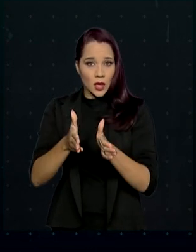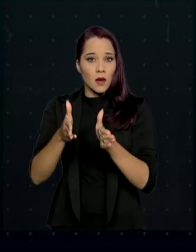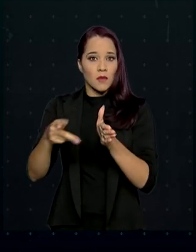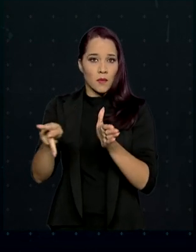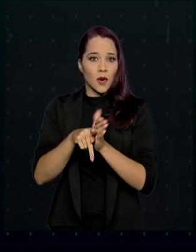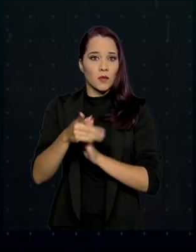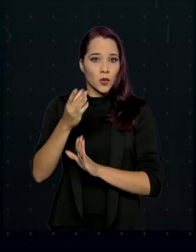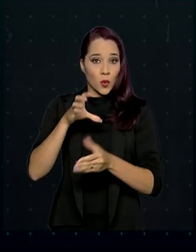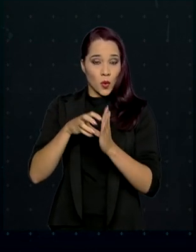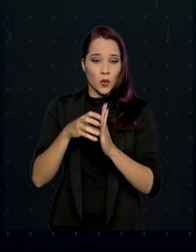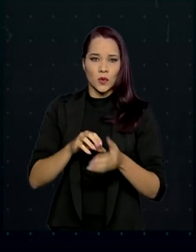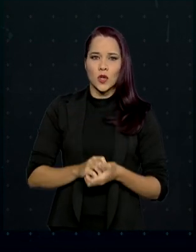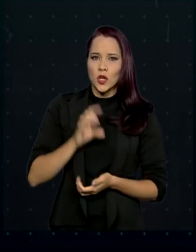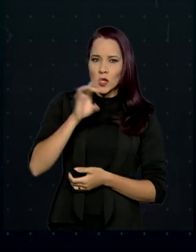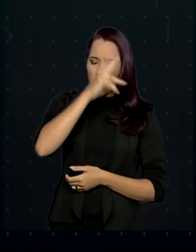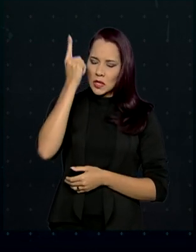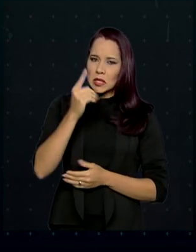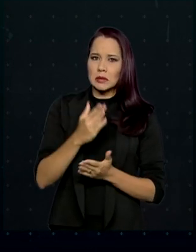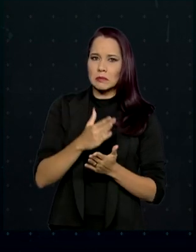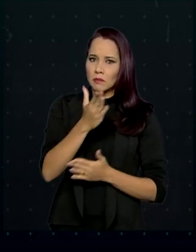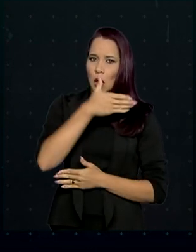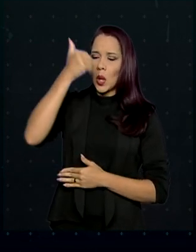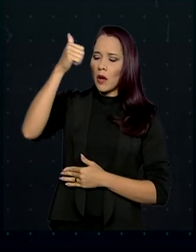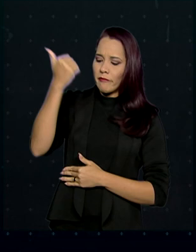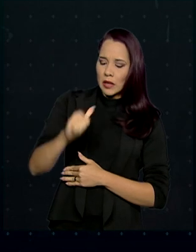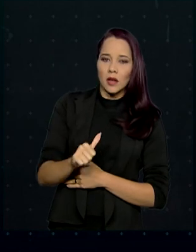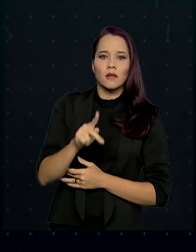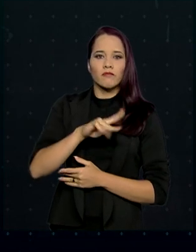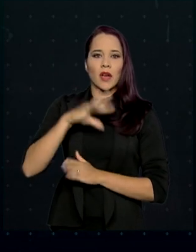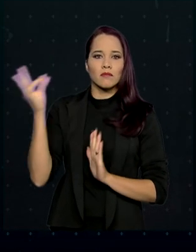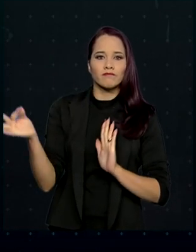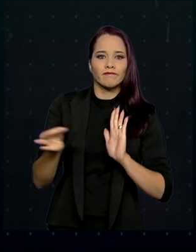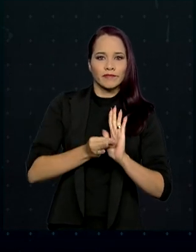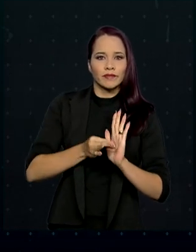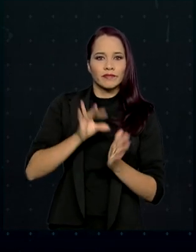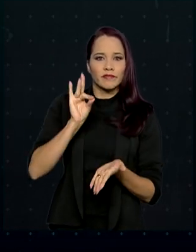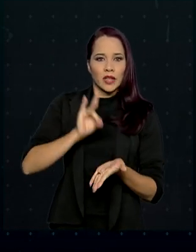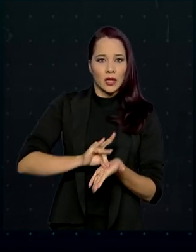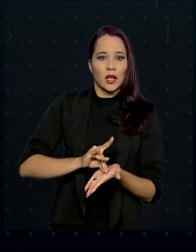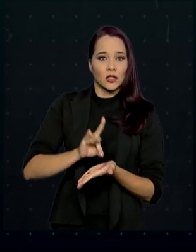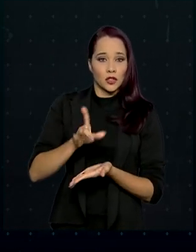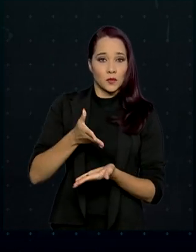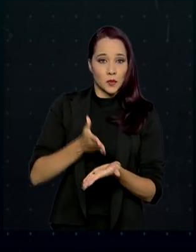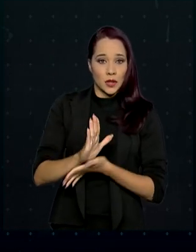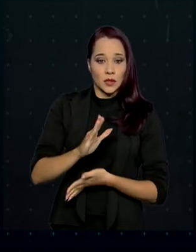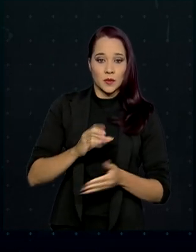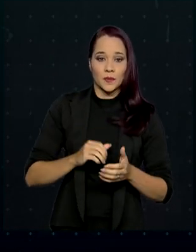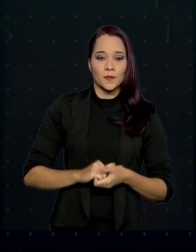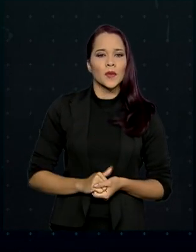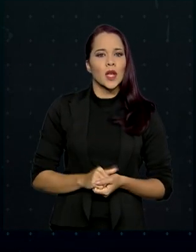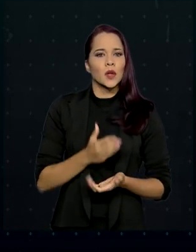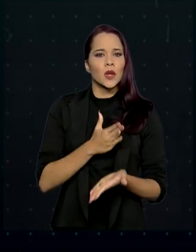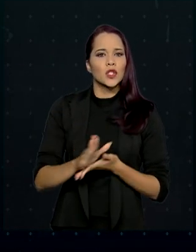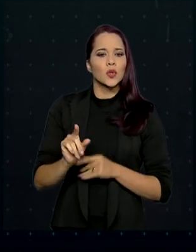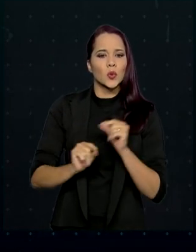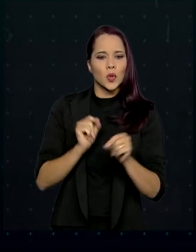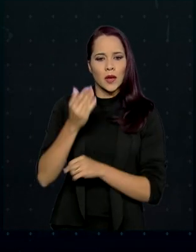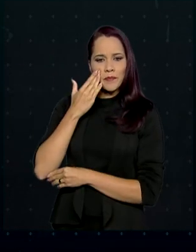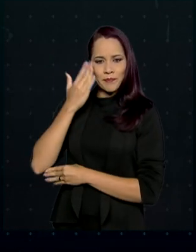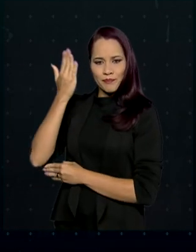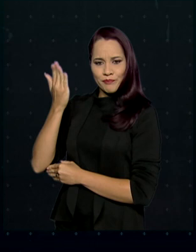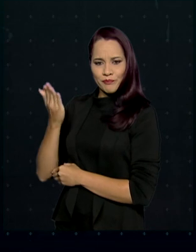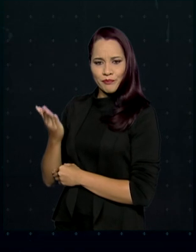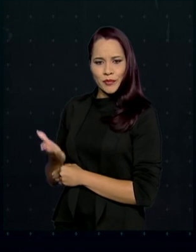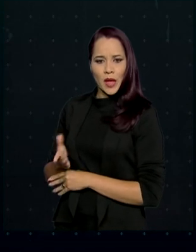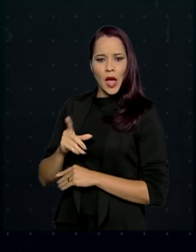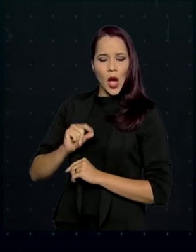Somente os servidores mais bem avaliados é que serão efetivados no cargo. Ficam extintos licença-prêmio, aumentos